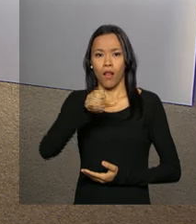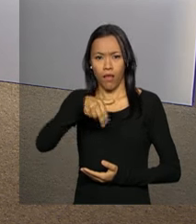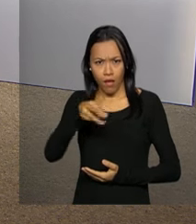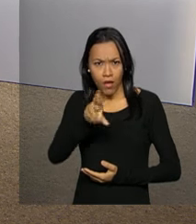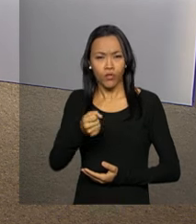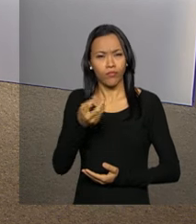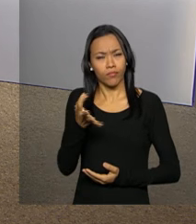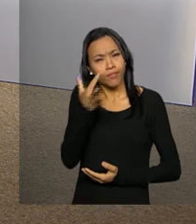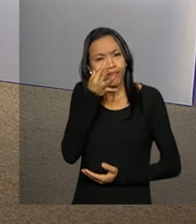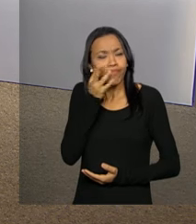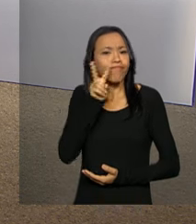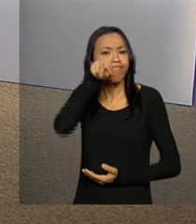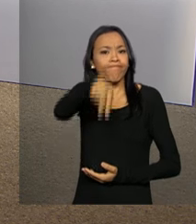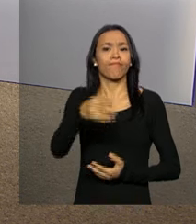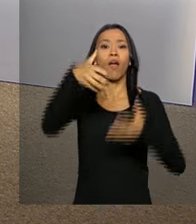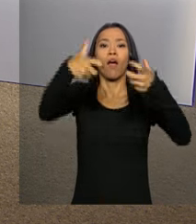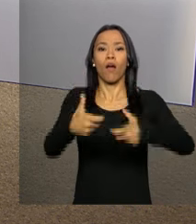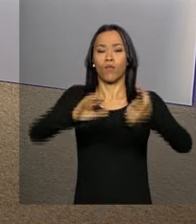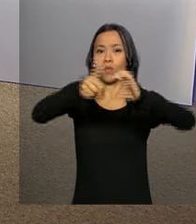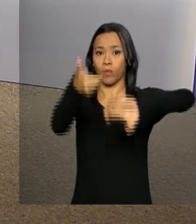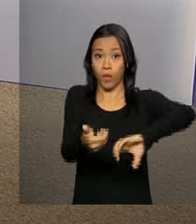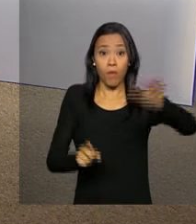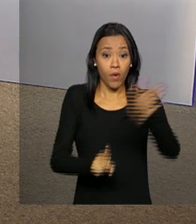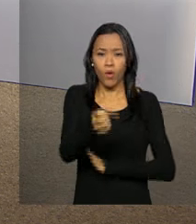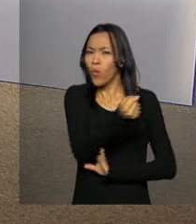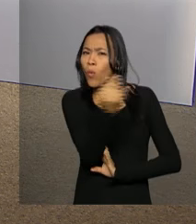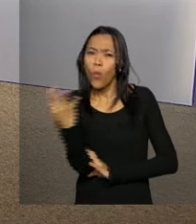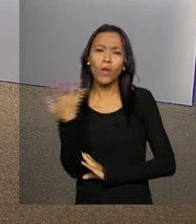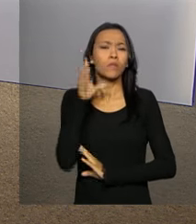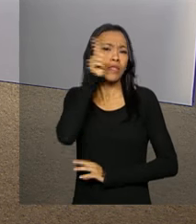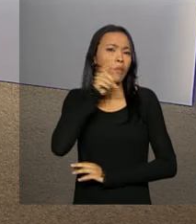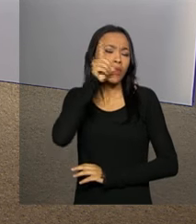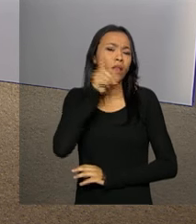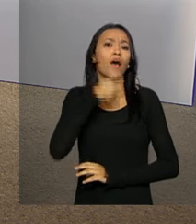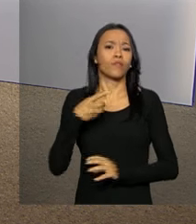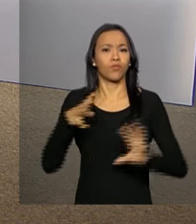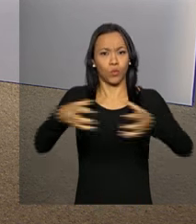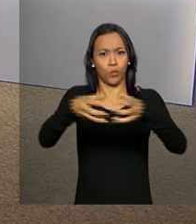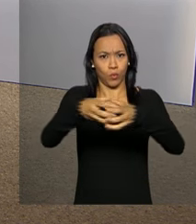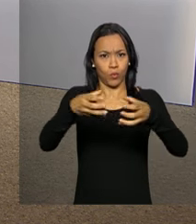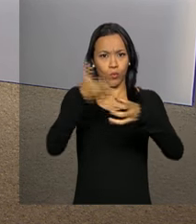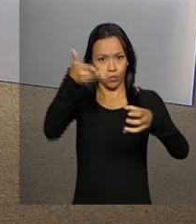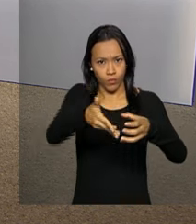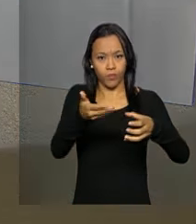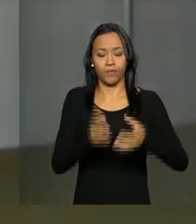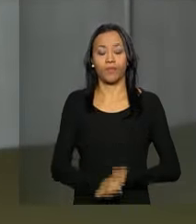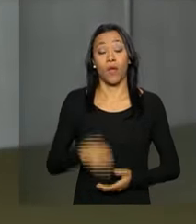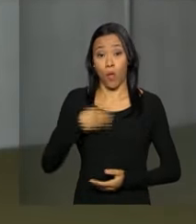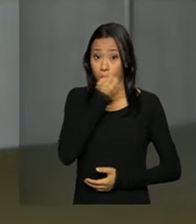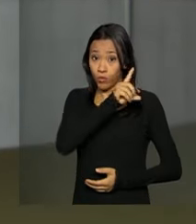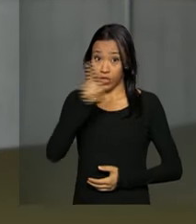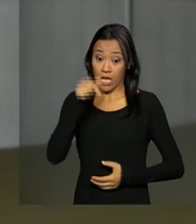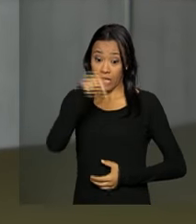com ele agora ao vivo. Leandro, bom dia. Quantos deputados fazem parte dessa frente parlamentar? Olá, Jaime, bom dia. Olha,